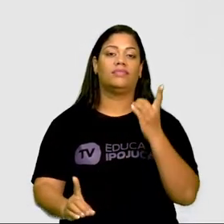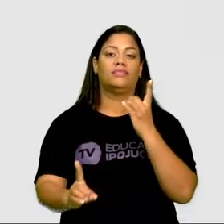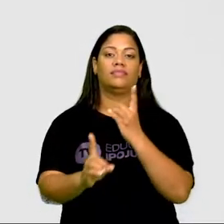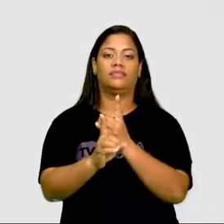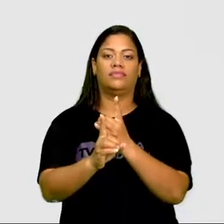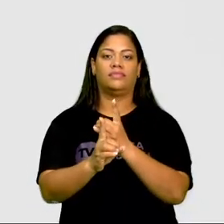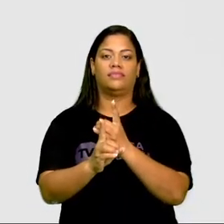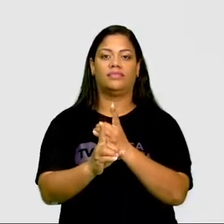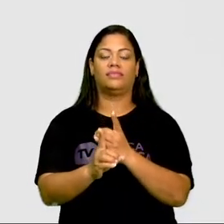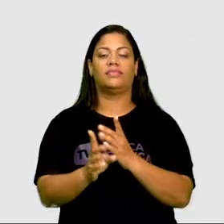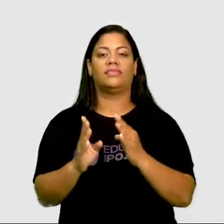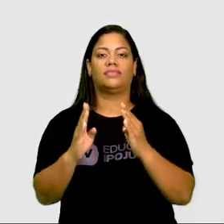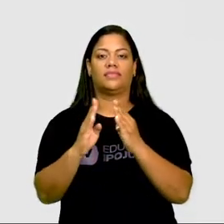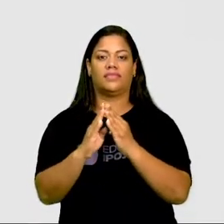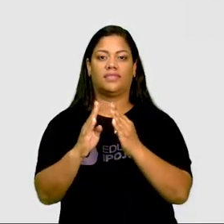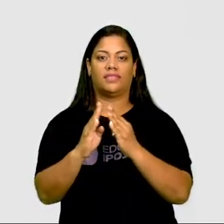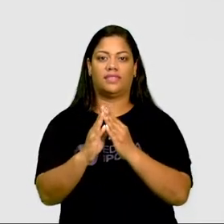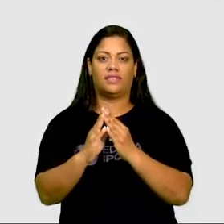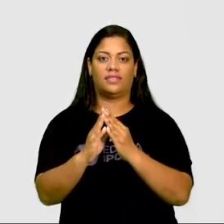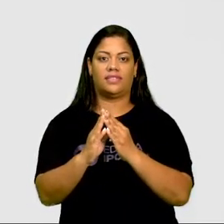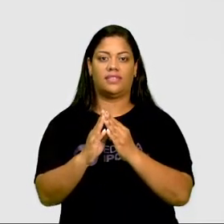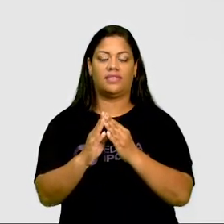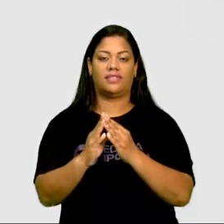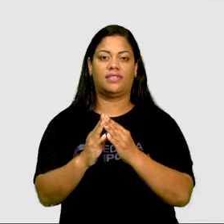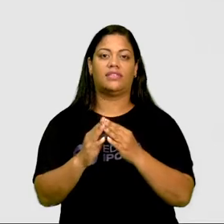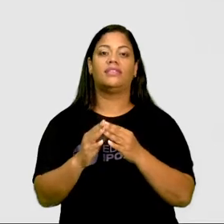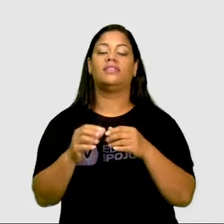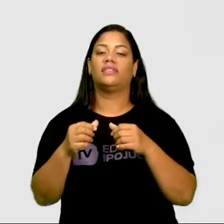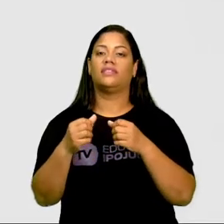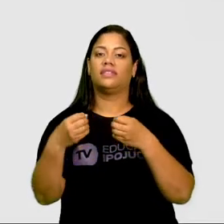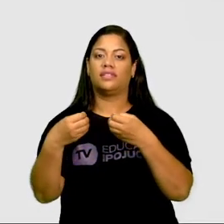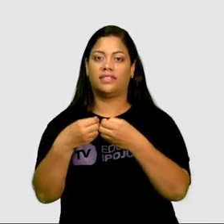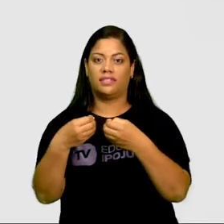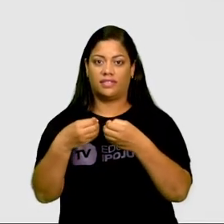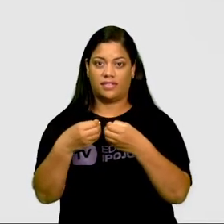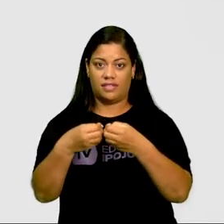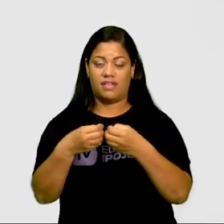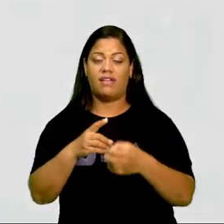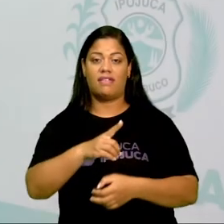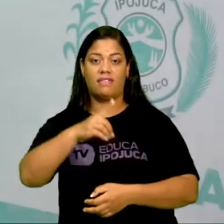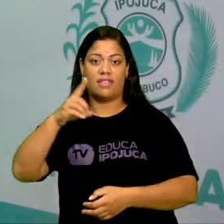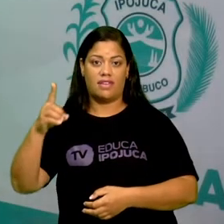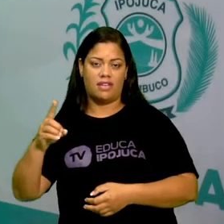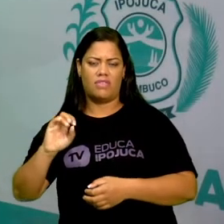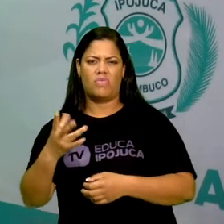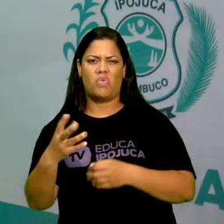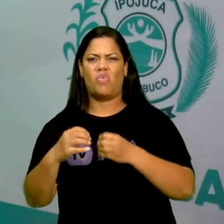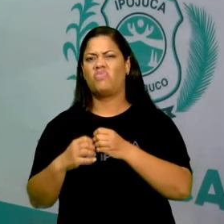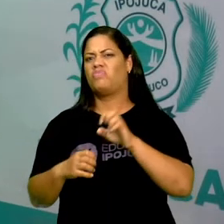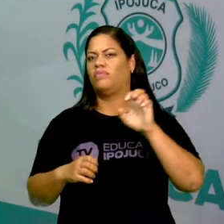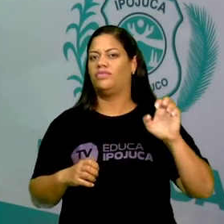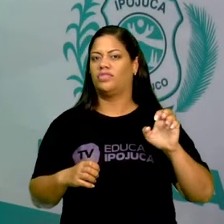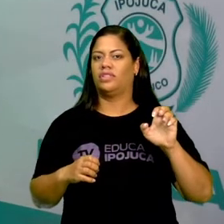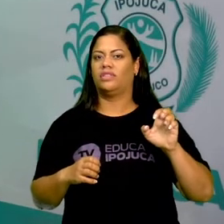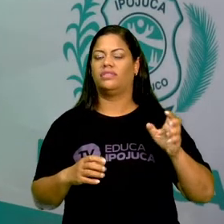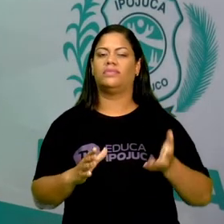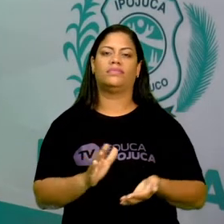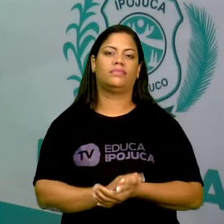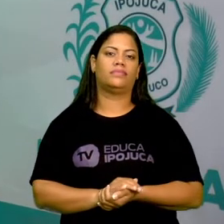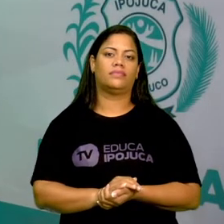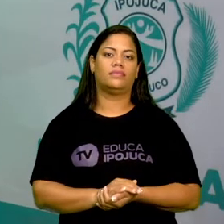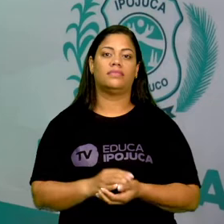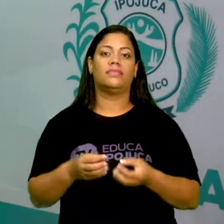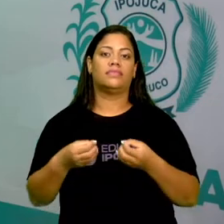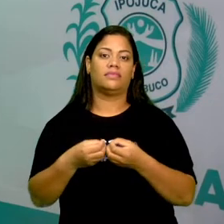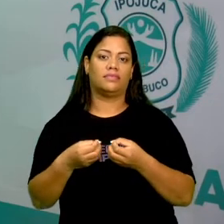a casa que está do lado direito ou do lado esquerdo. A casa que